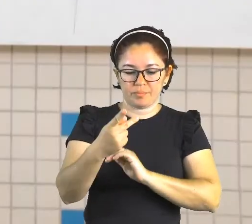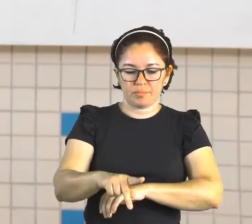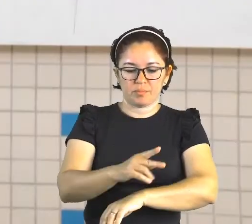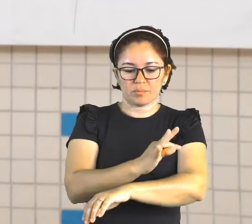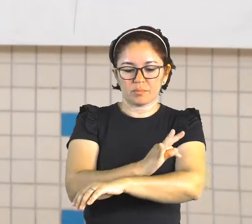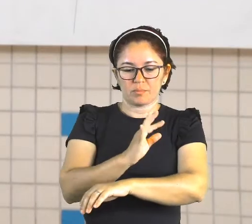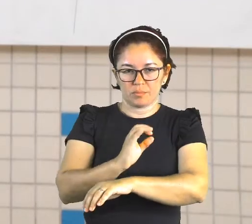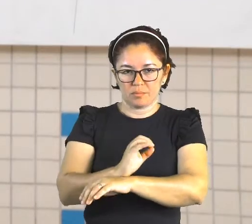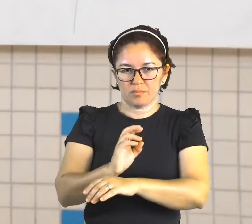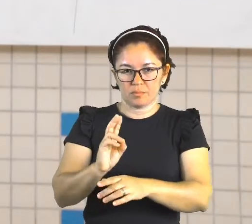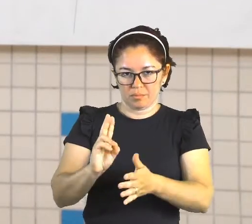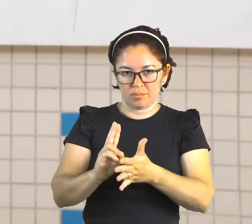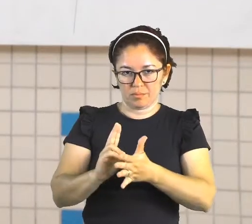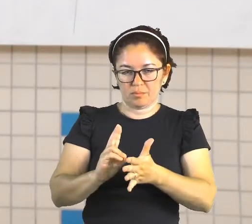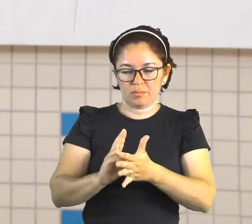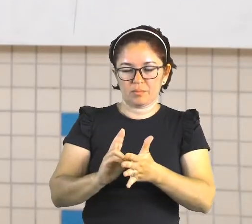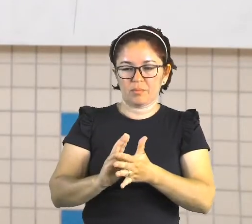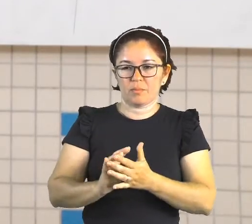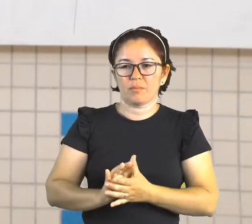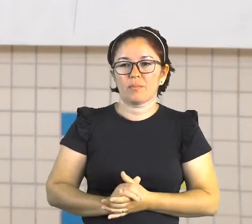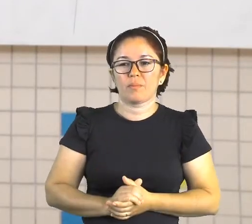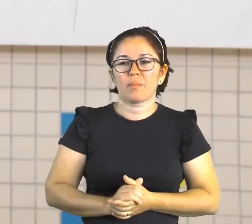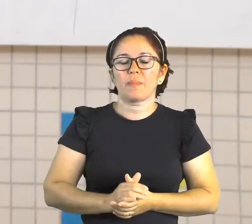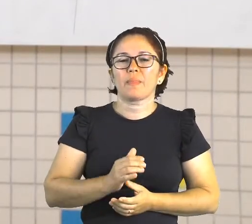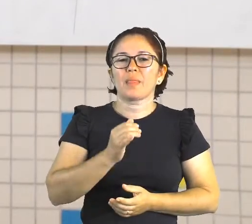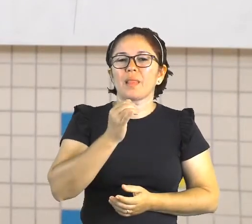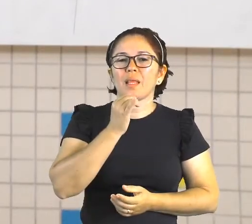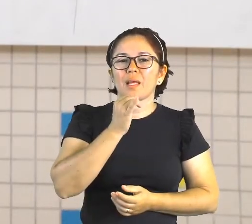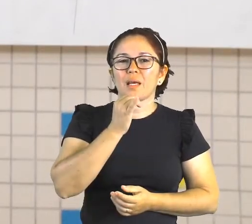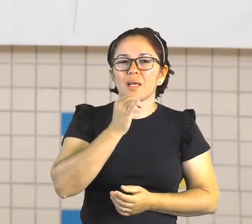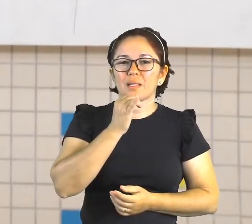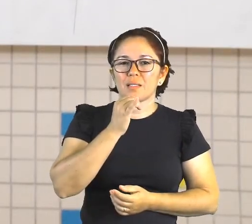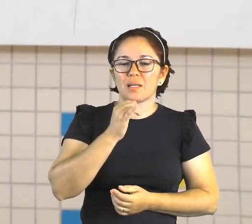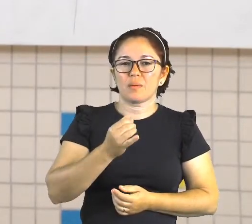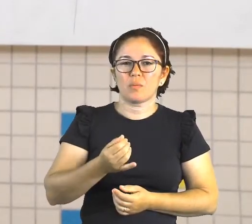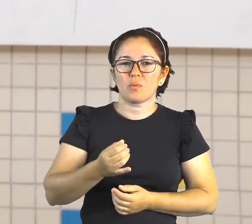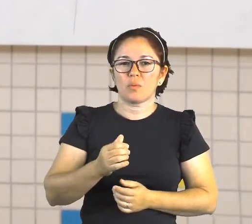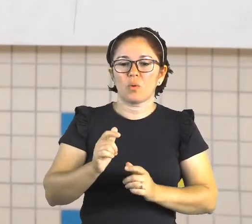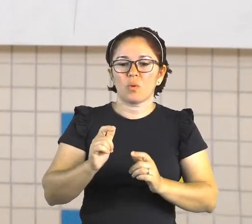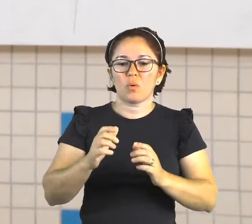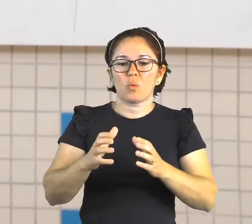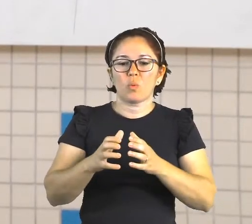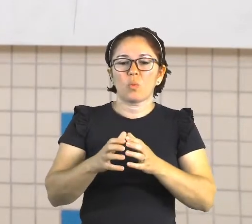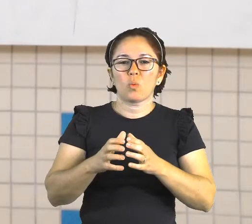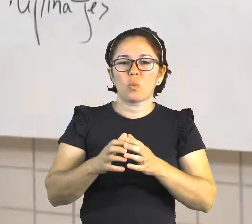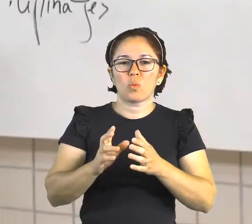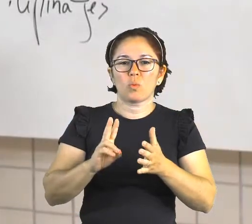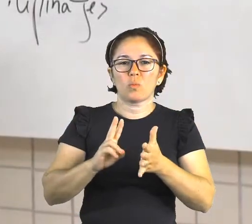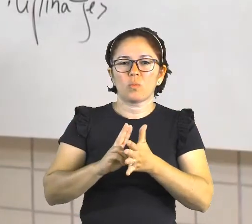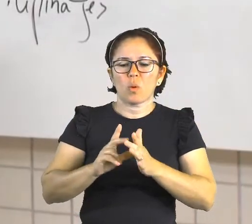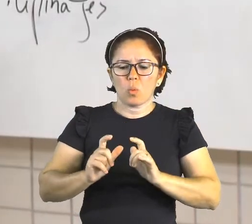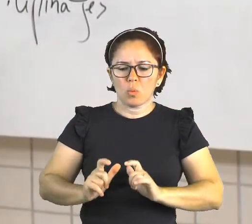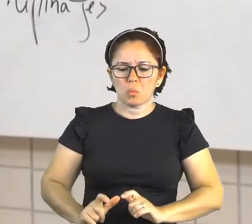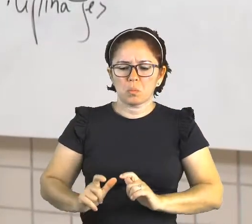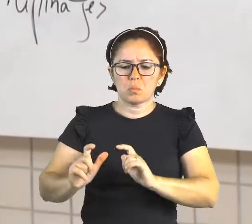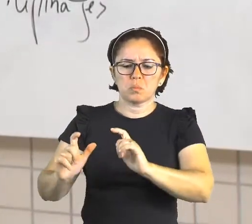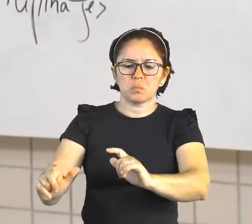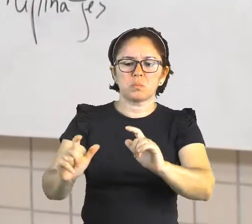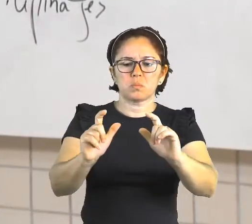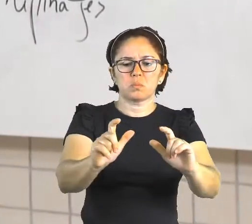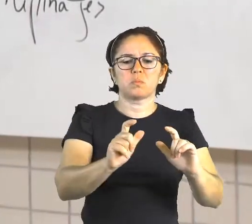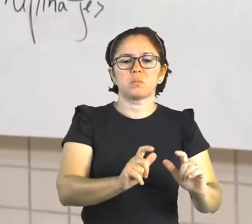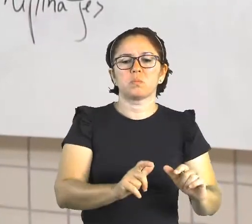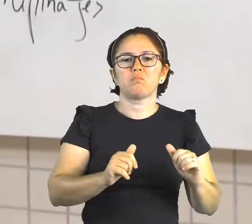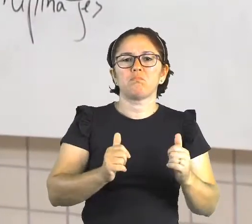Vamos descobrir aonde estão localizadas essas tribos indígenas? Essas tribos indígenas se